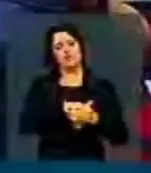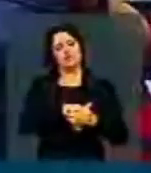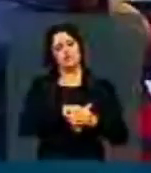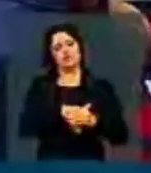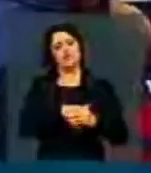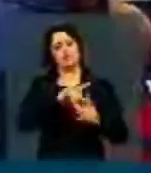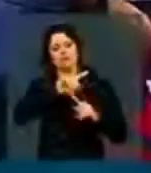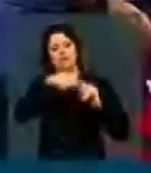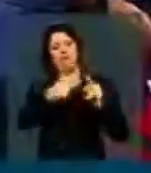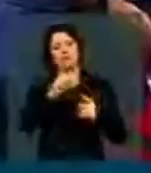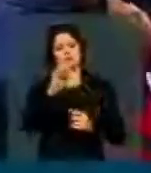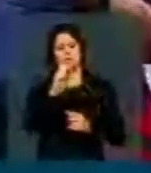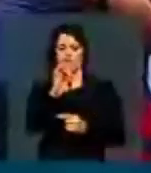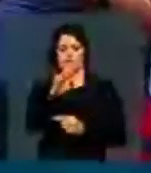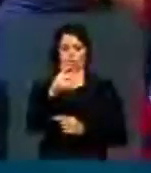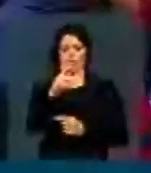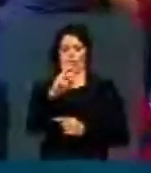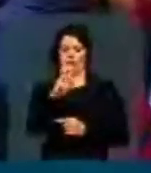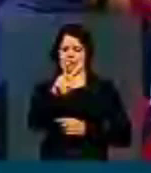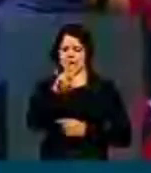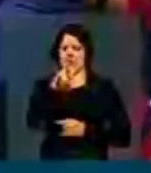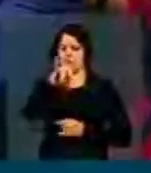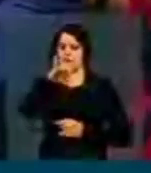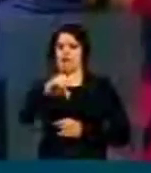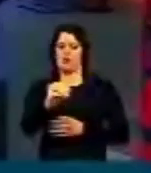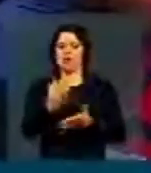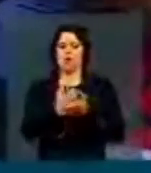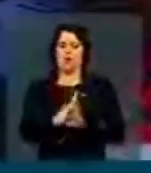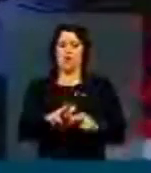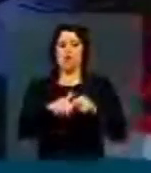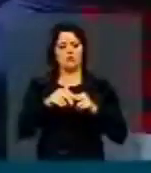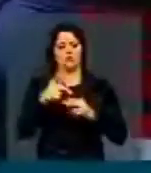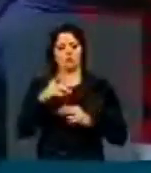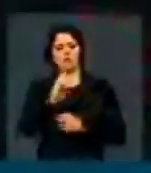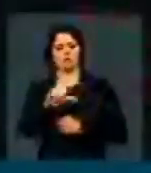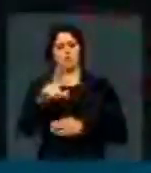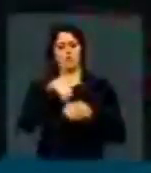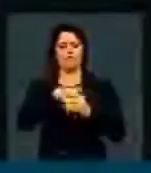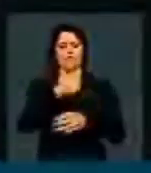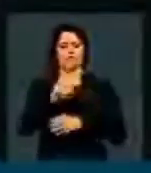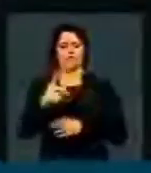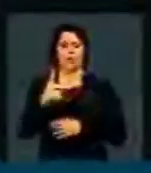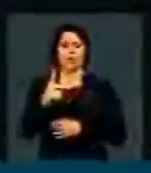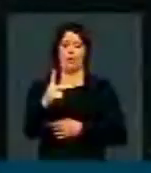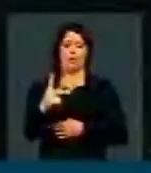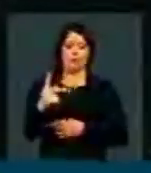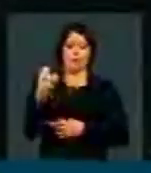em seguida, o fator previdenciário, o fim do fator previdenciário. O pessoal vota não. Como vota o PEM,